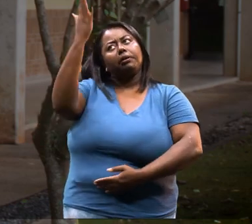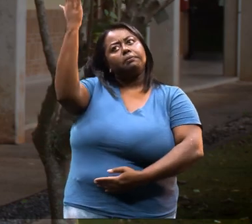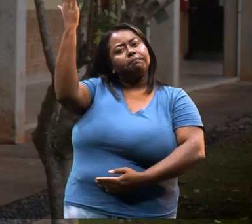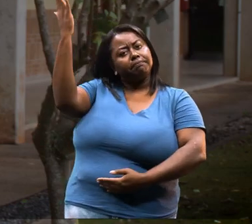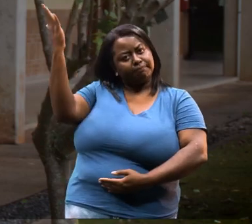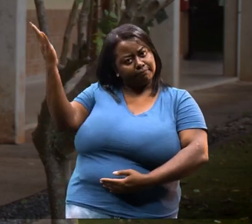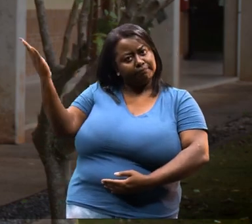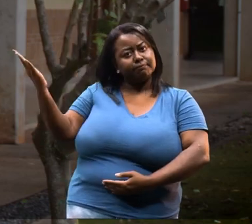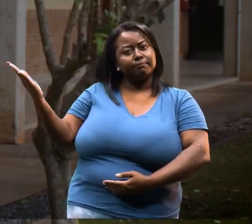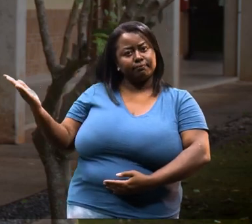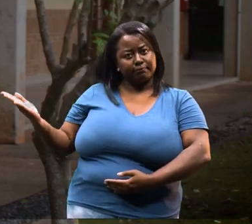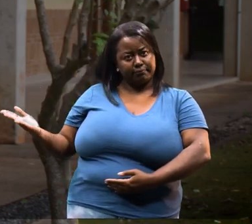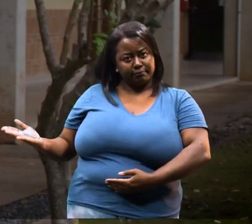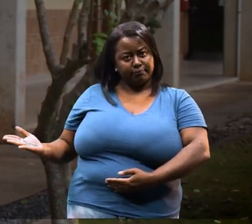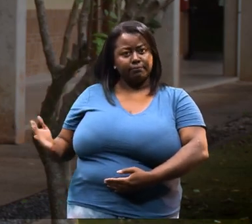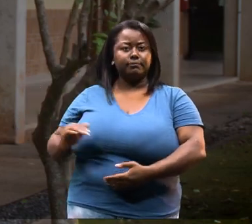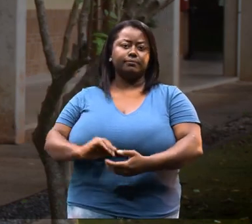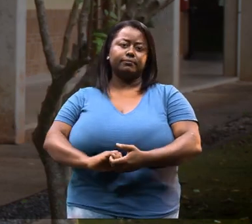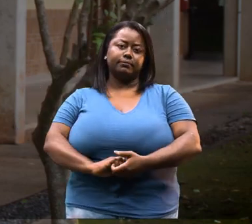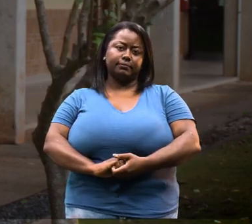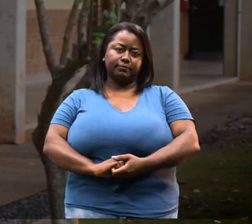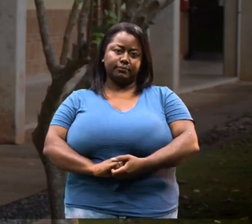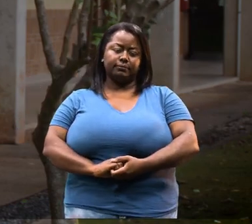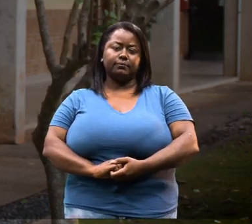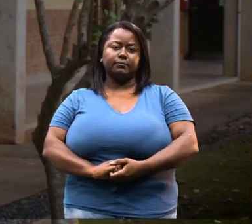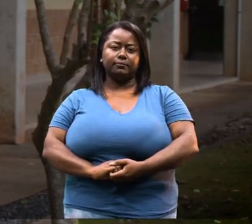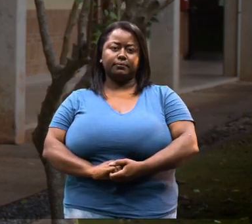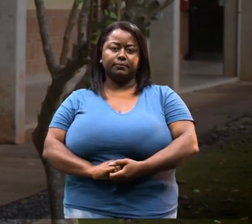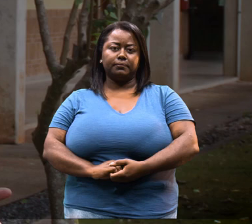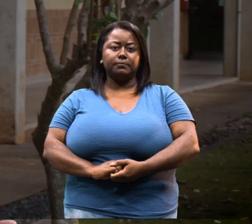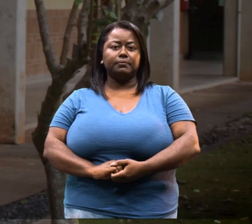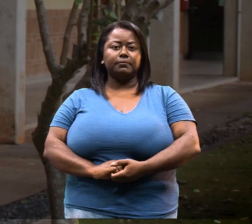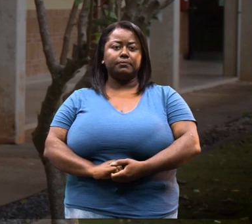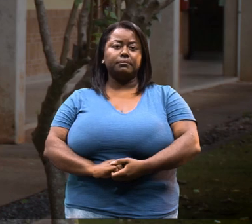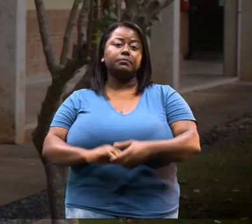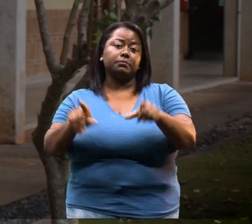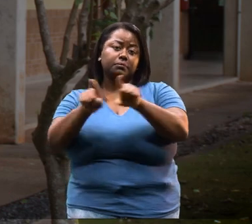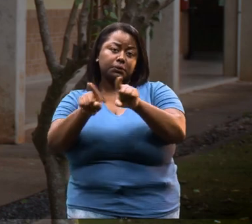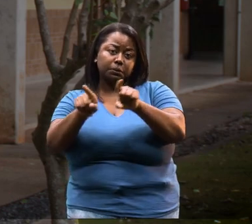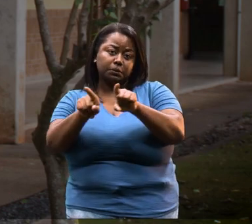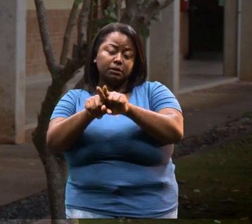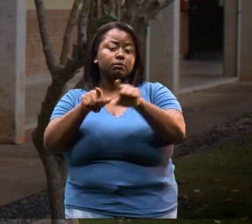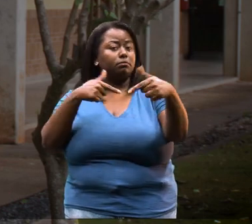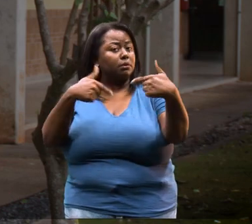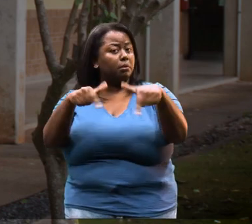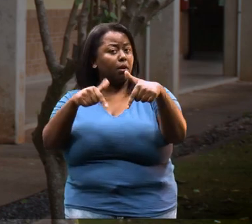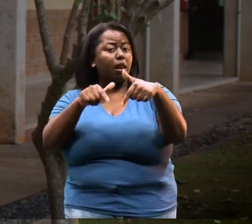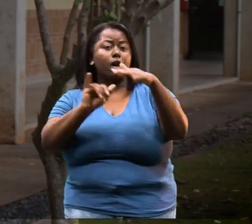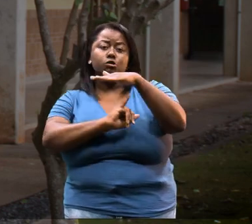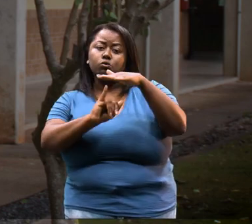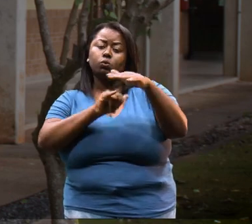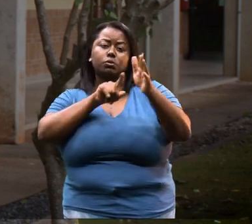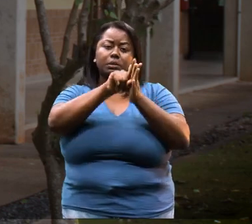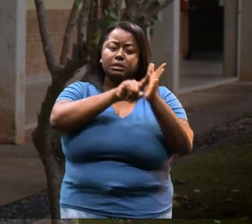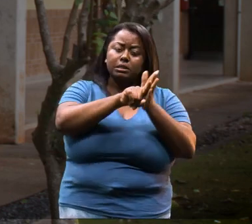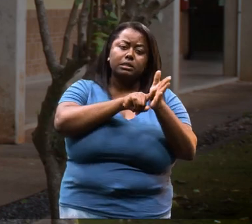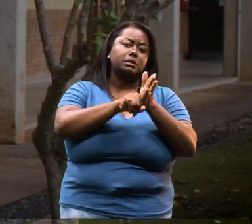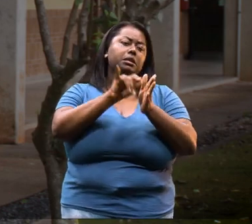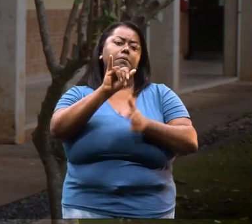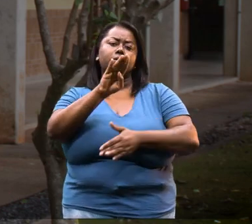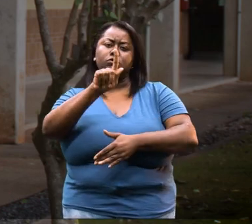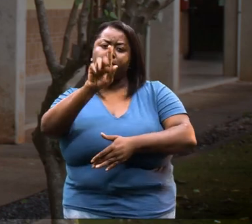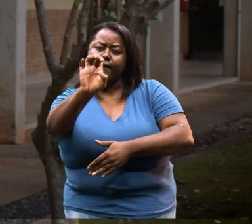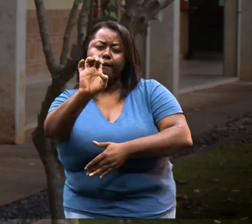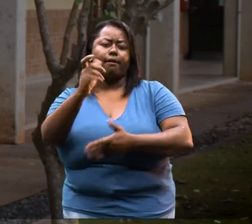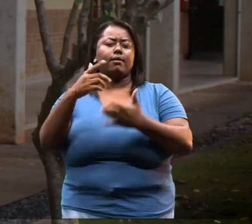área, como geografia urbana, geoprocessamento, climatologia, educação, enfim. E trabalhar no Instituto de Pesquisa,